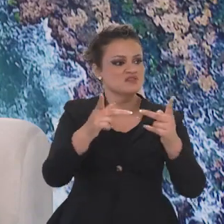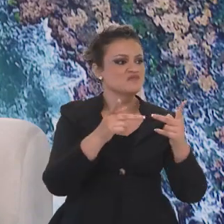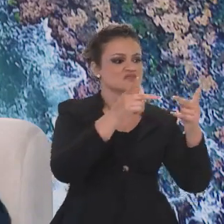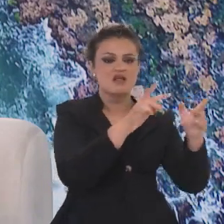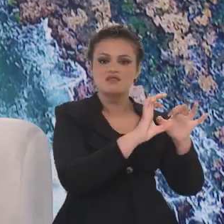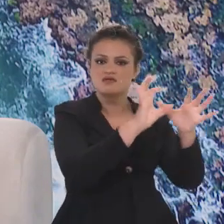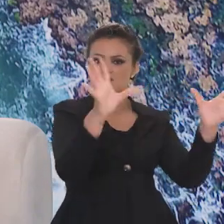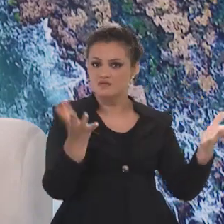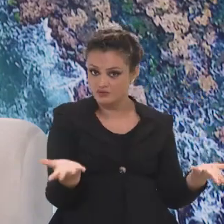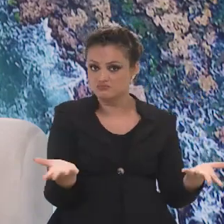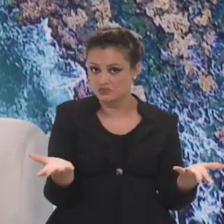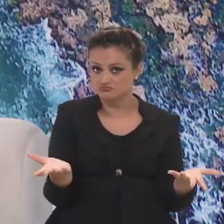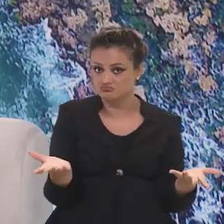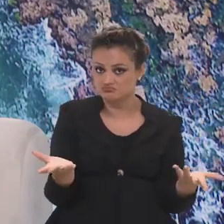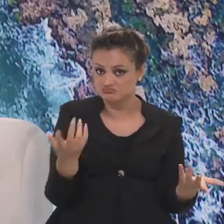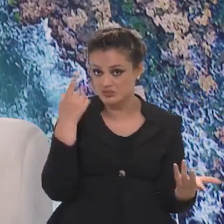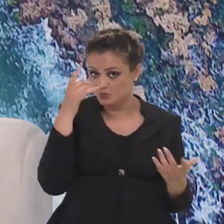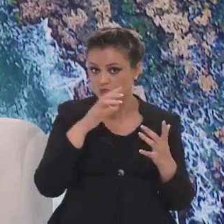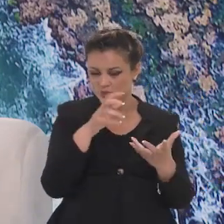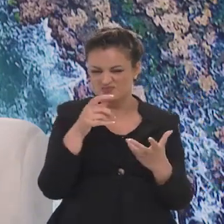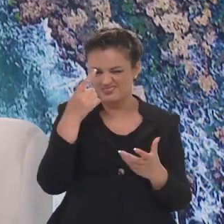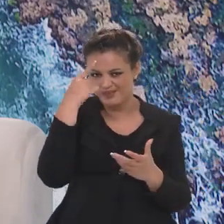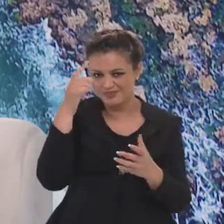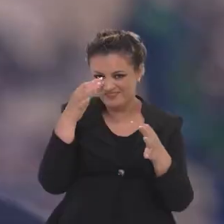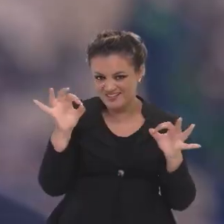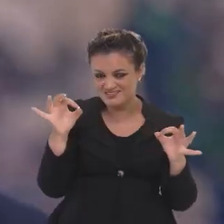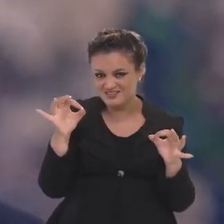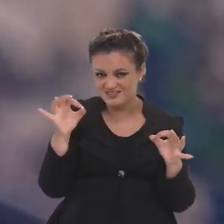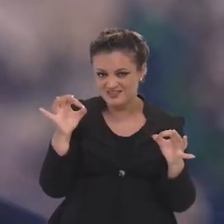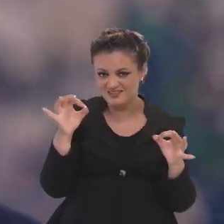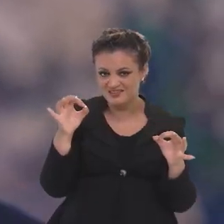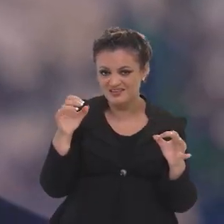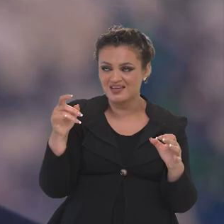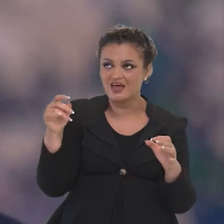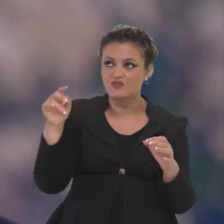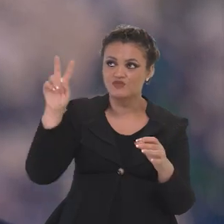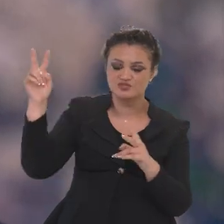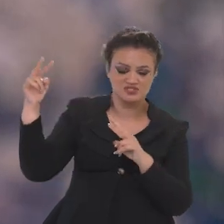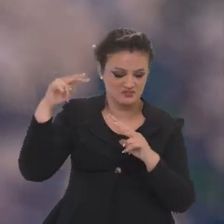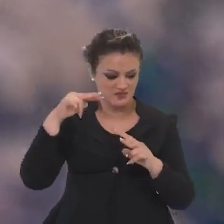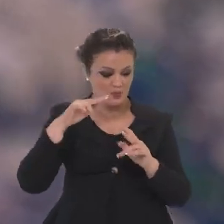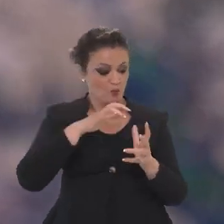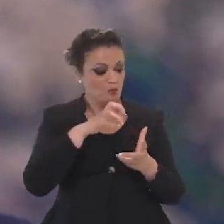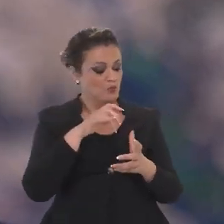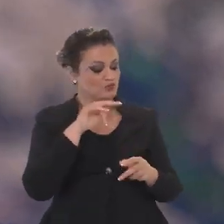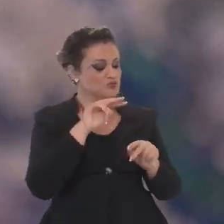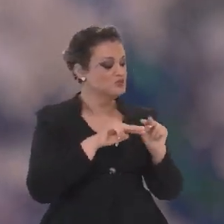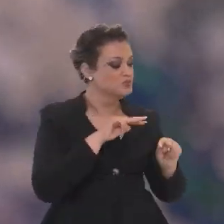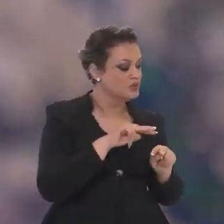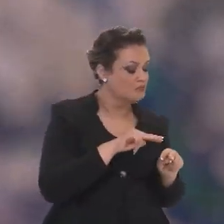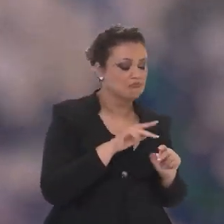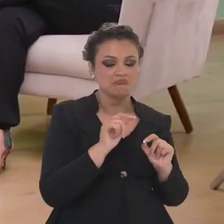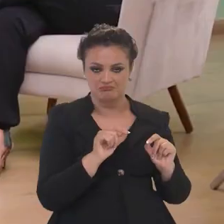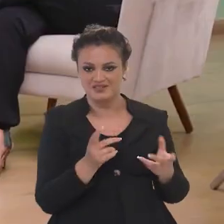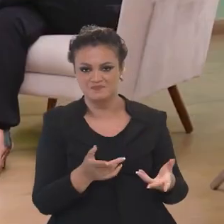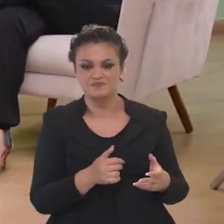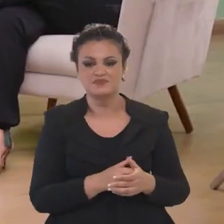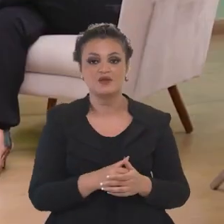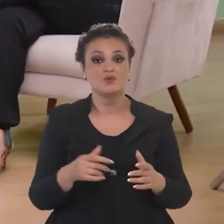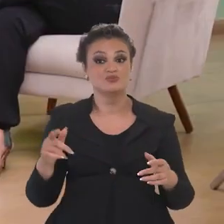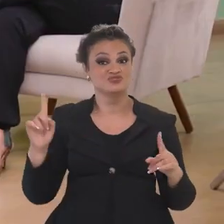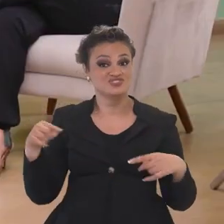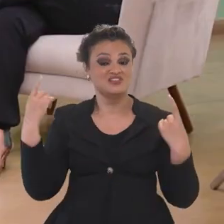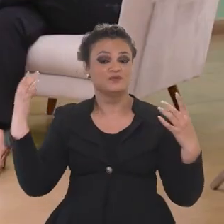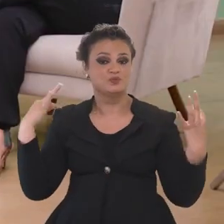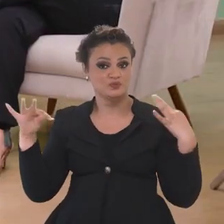possam ir sozinhas para onde elas quiserem. Esta é uma visão de mundo. Lembra da frase? Que mundo o mundo vai conhecer, que mundo o mundo vai visitar, né? Então, o